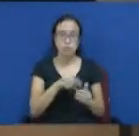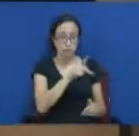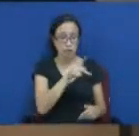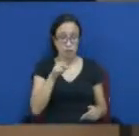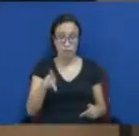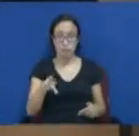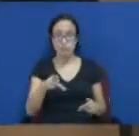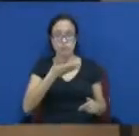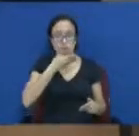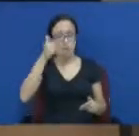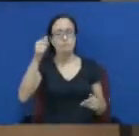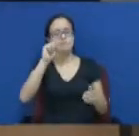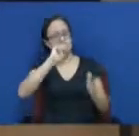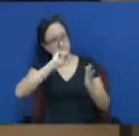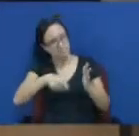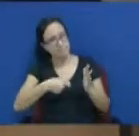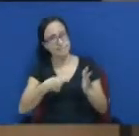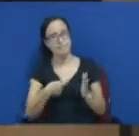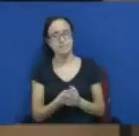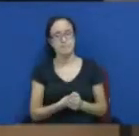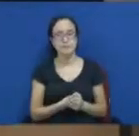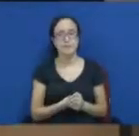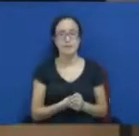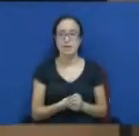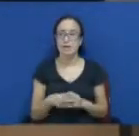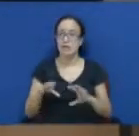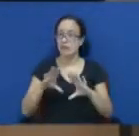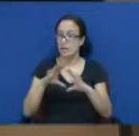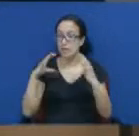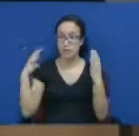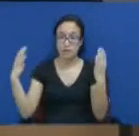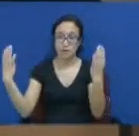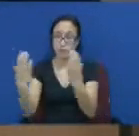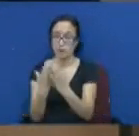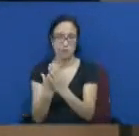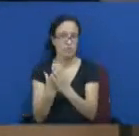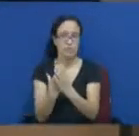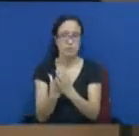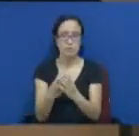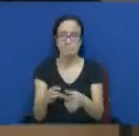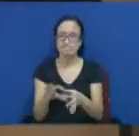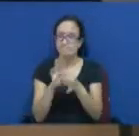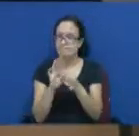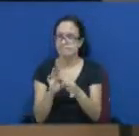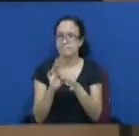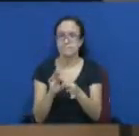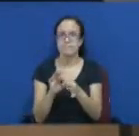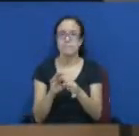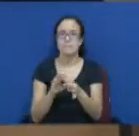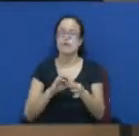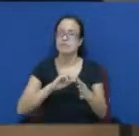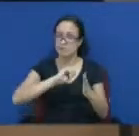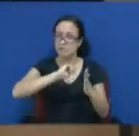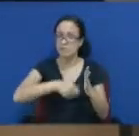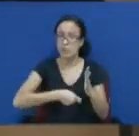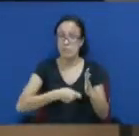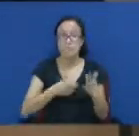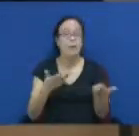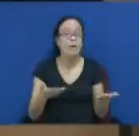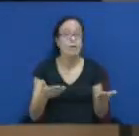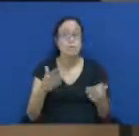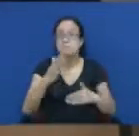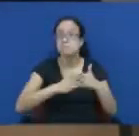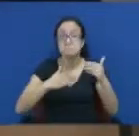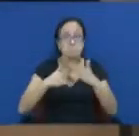um acordo coletivo que ele ainda não se cumpriu e o governo não sinaliza quando vai cumprir. Então, aqui tem várias